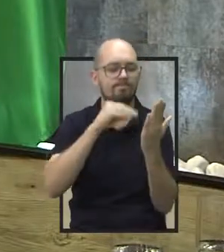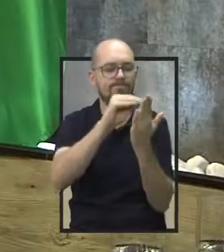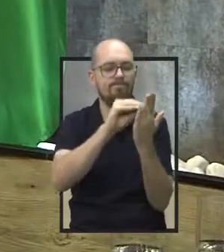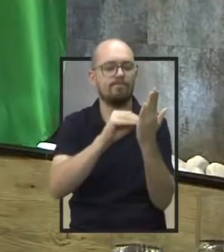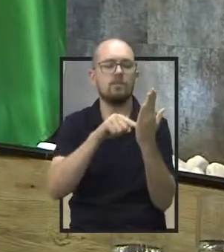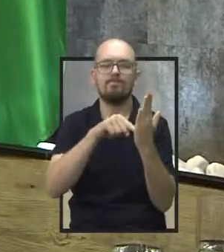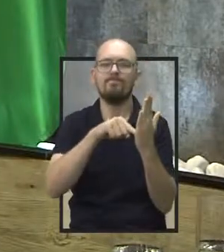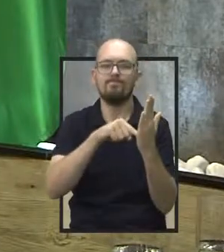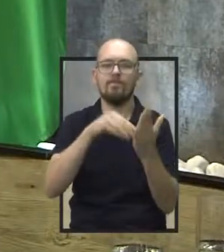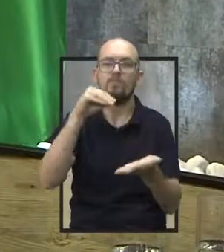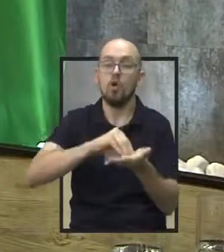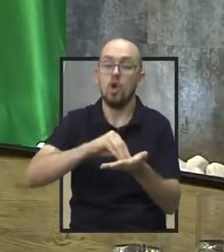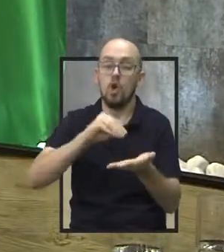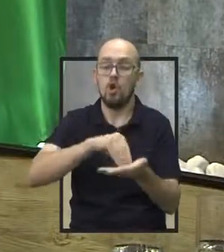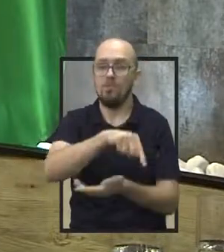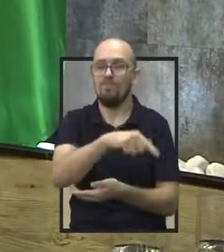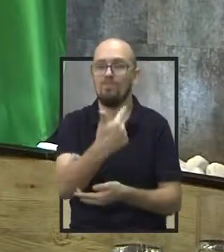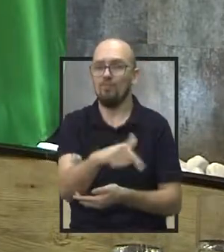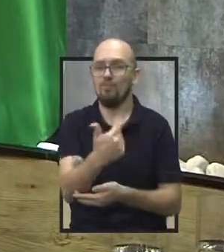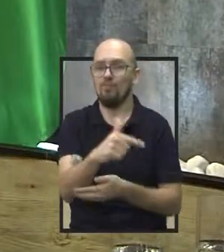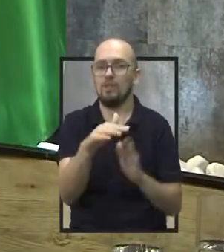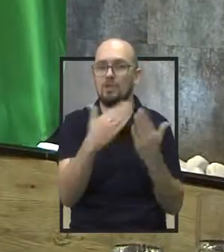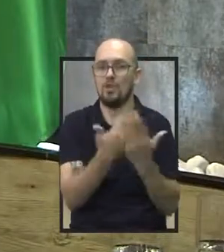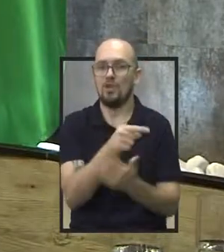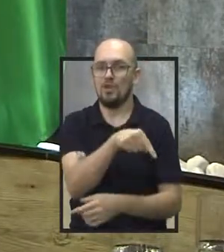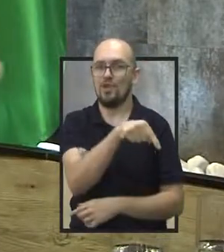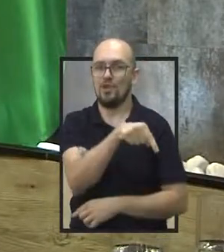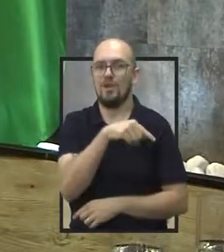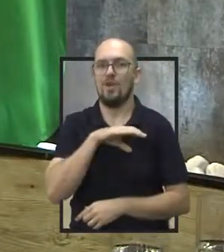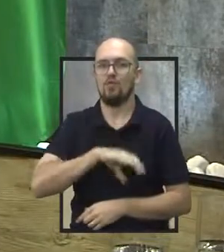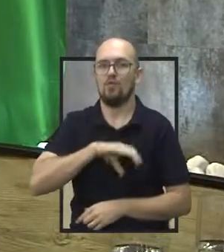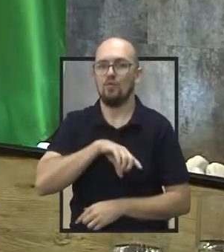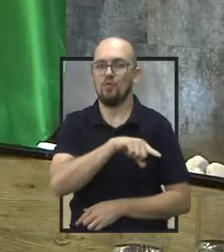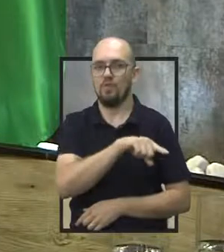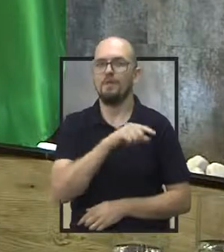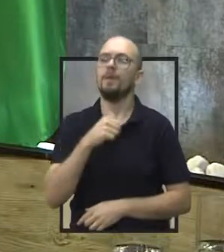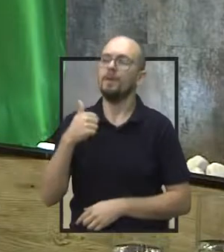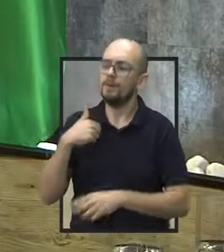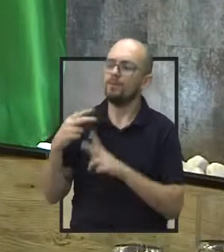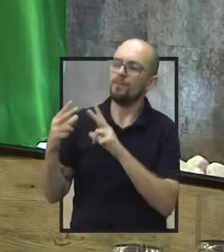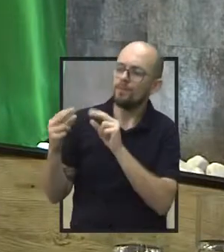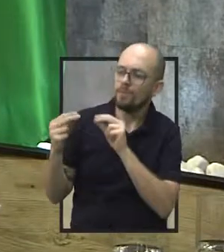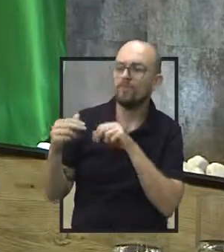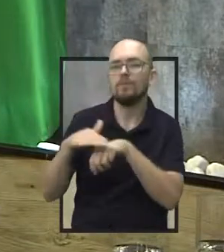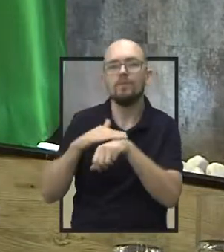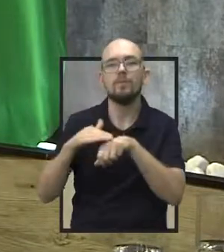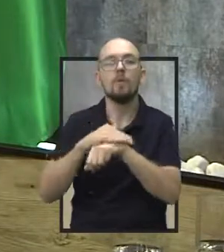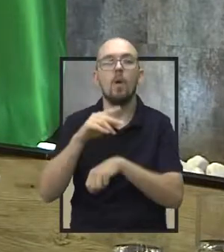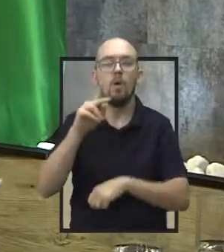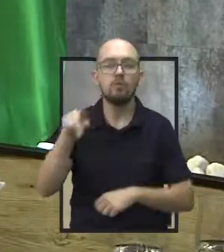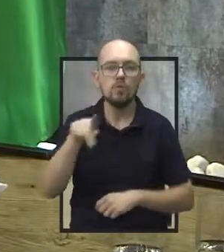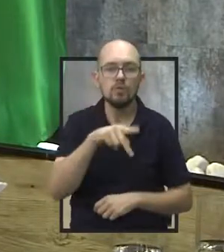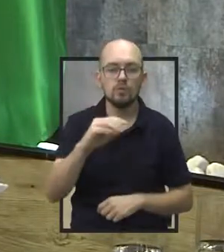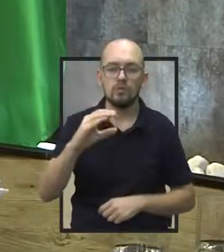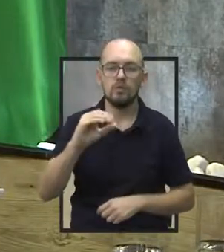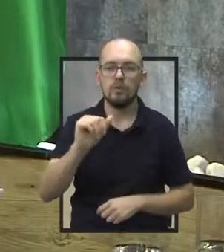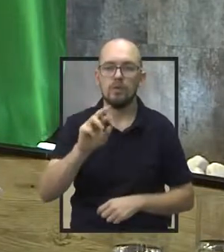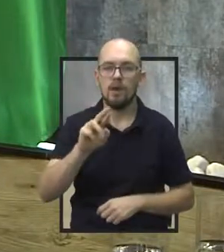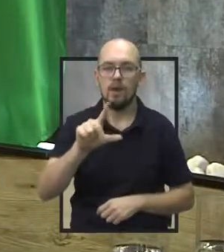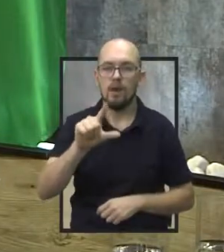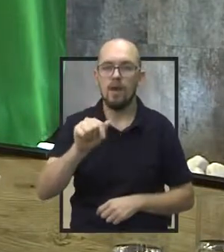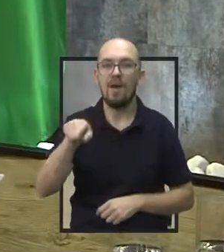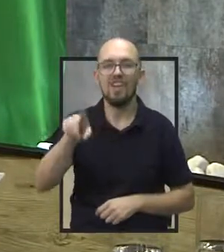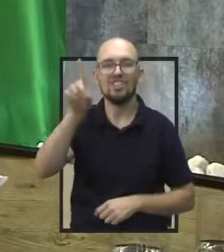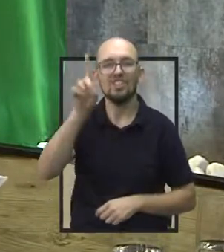em falta de inspetores de aluno nessa escola. Nós estivemos aqui conversando com a professora Carla, que é diretora regional de ensino,